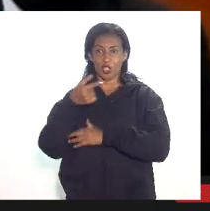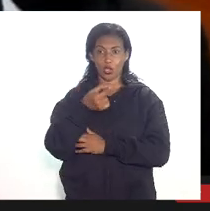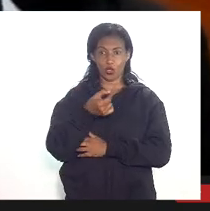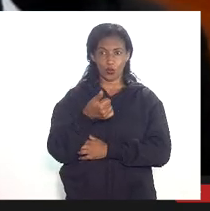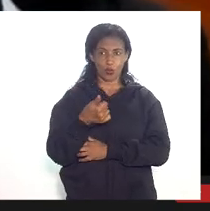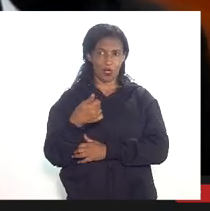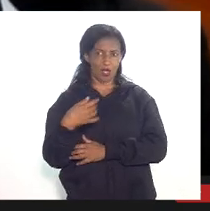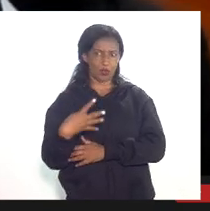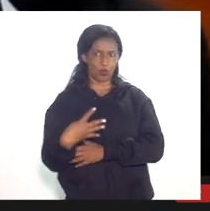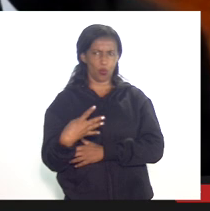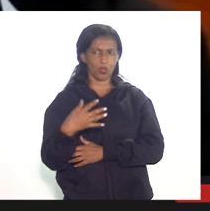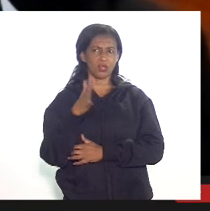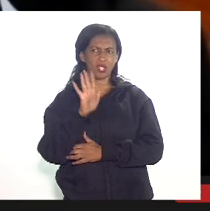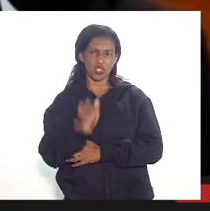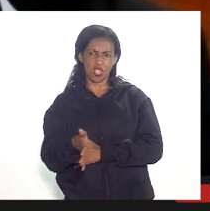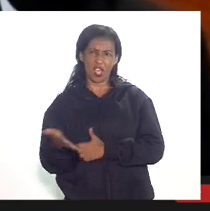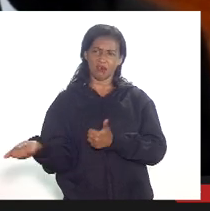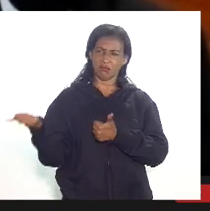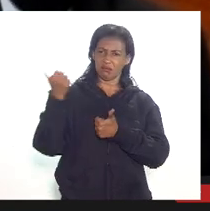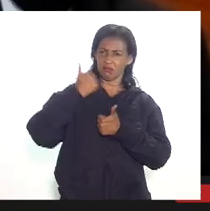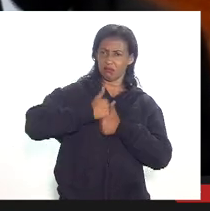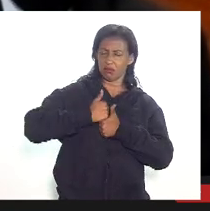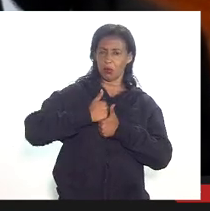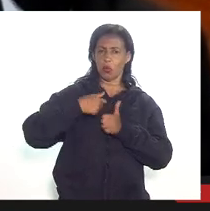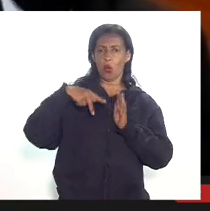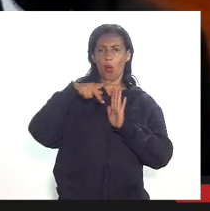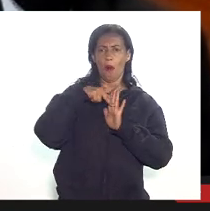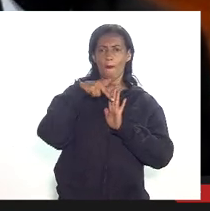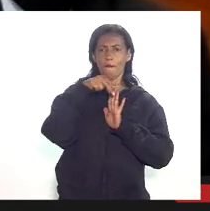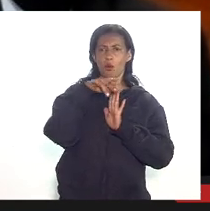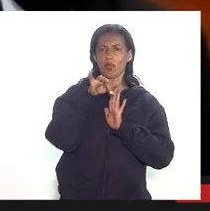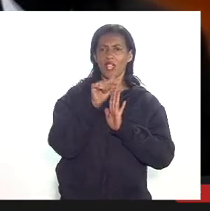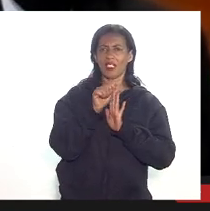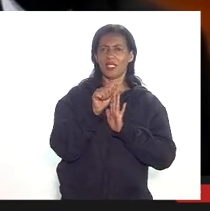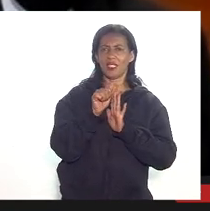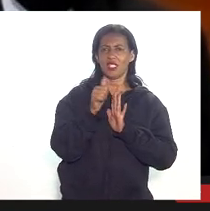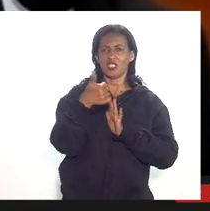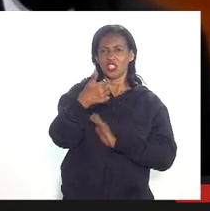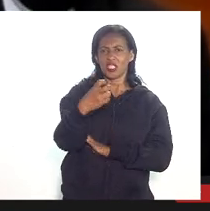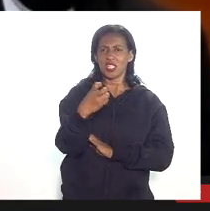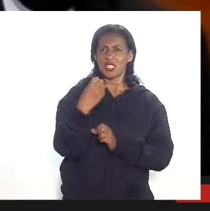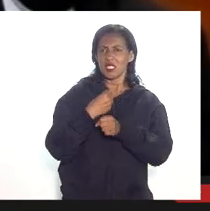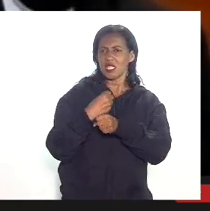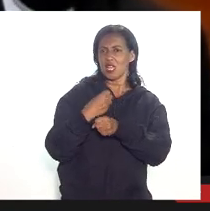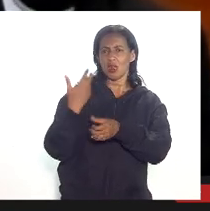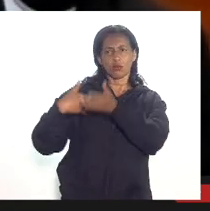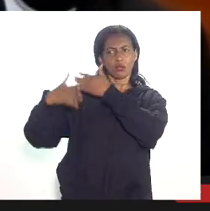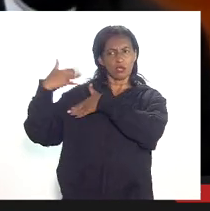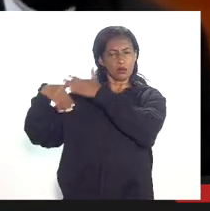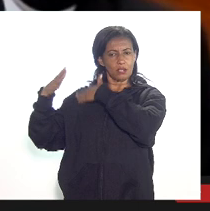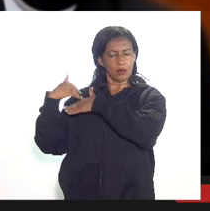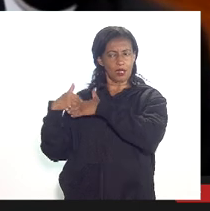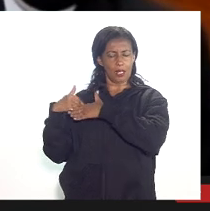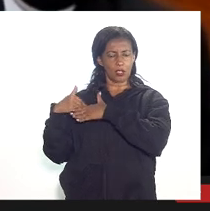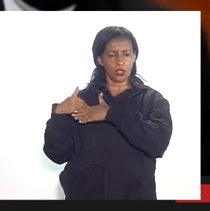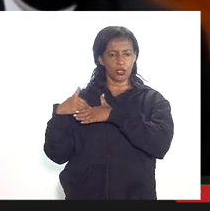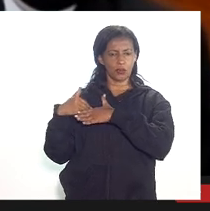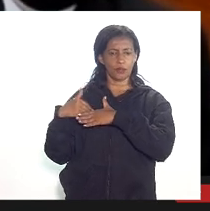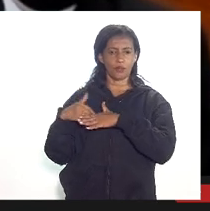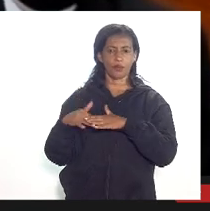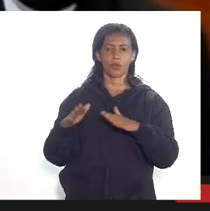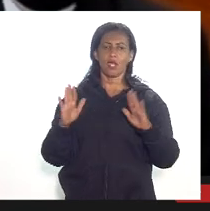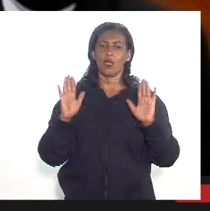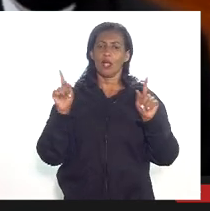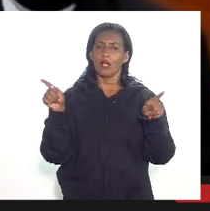ela já substituiu uma portaria de 15 anos atrás então não há nenhum impedimento que ela